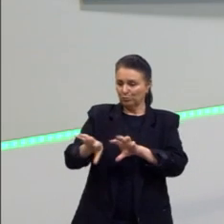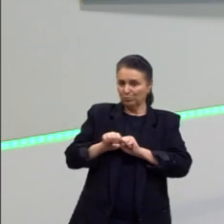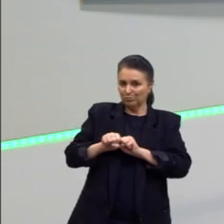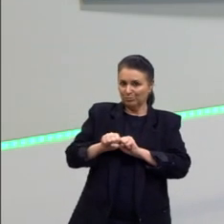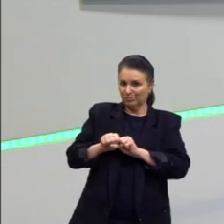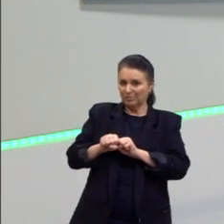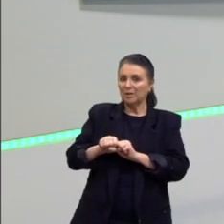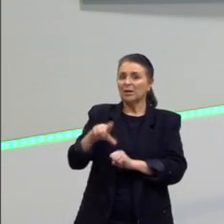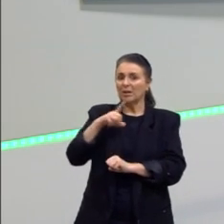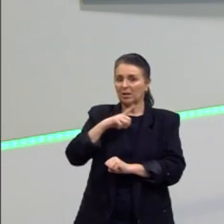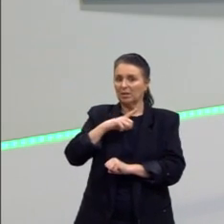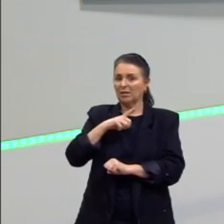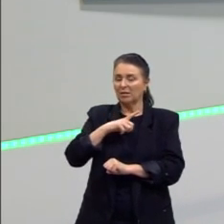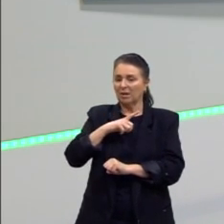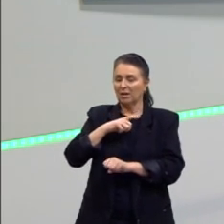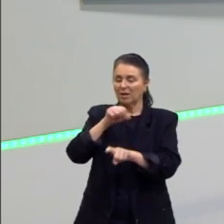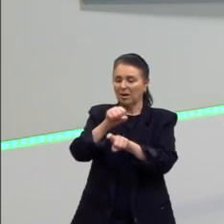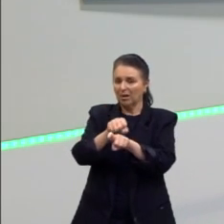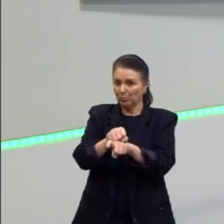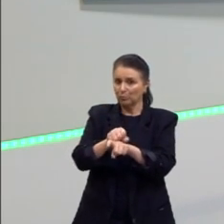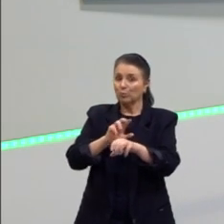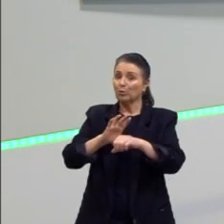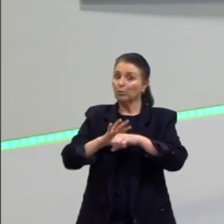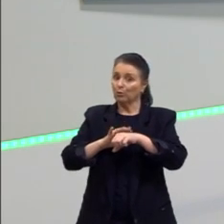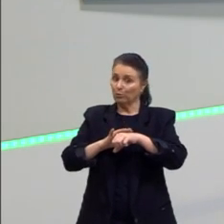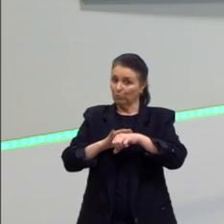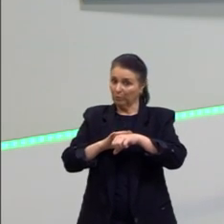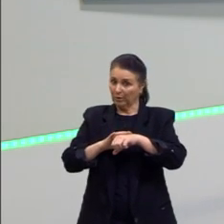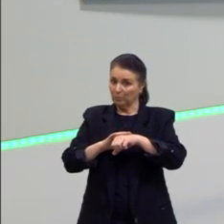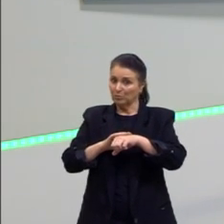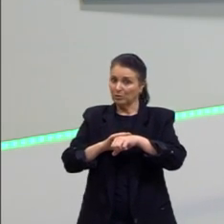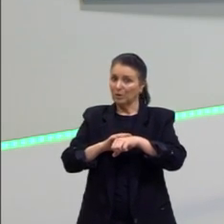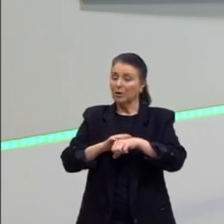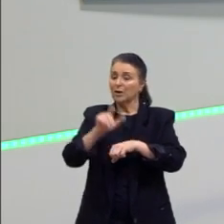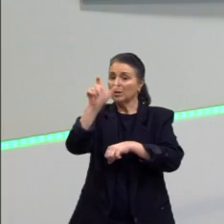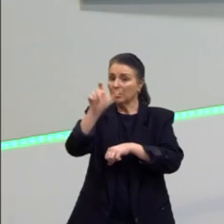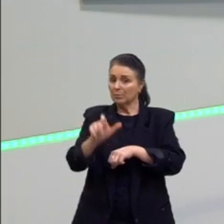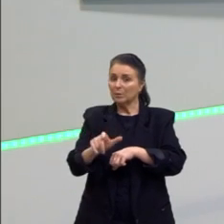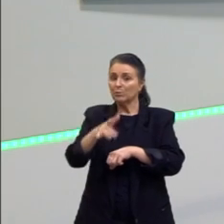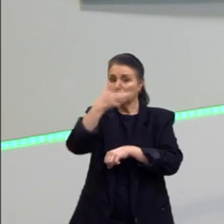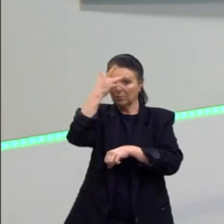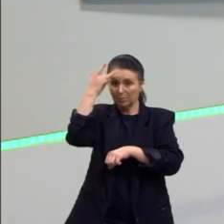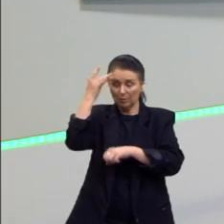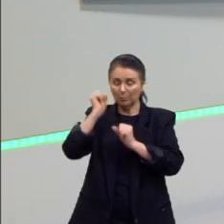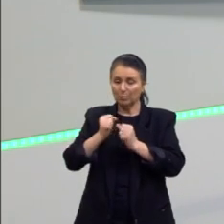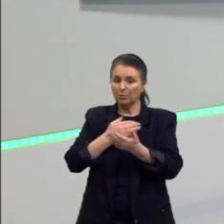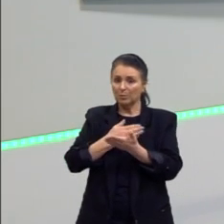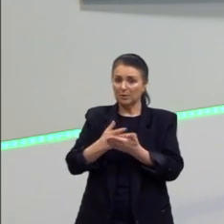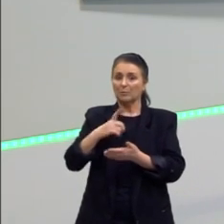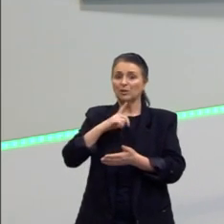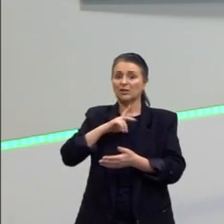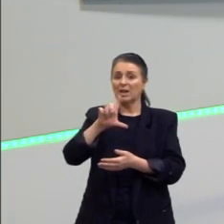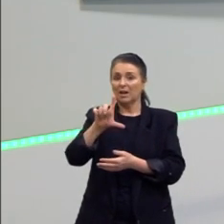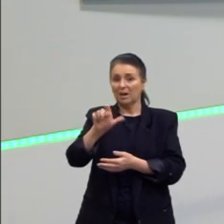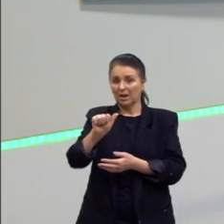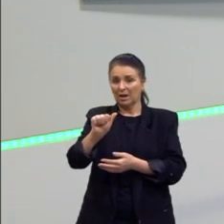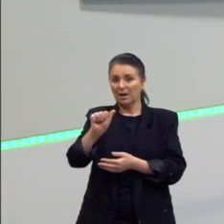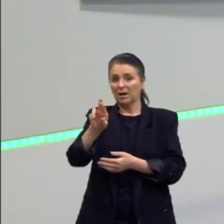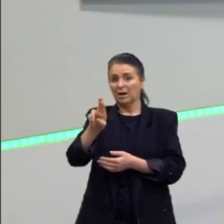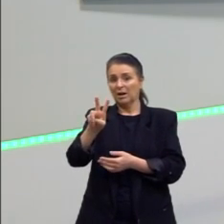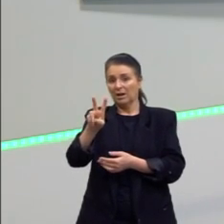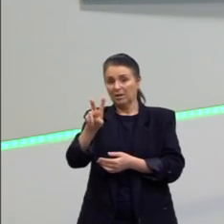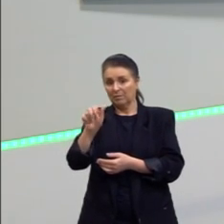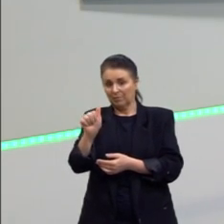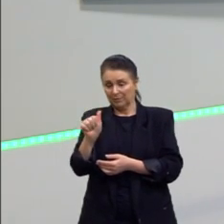que haja caramujos infectados, né? E pode haver também larvas desse